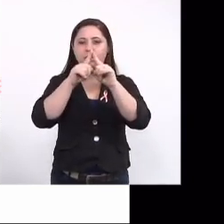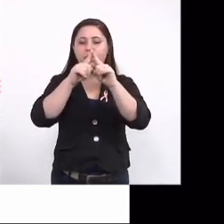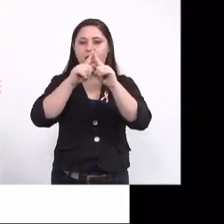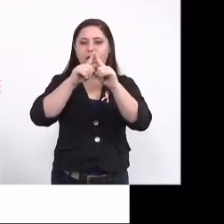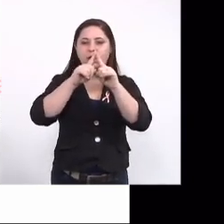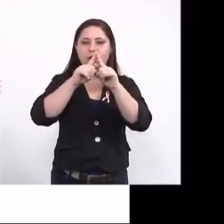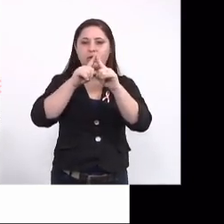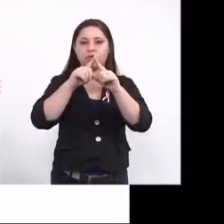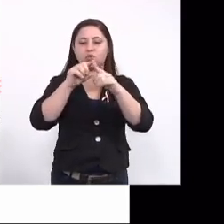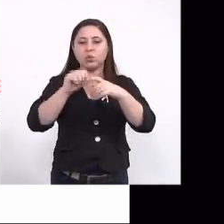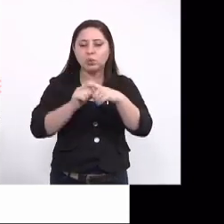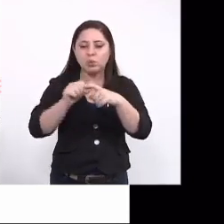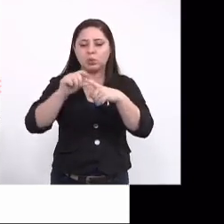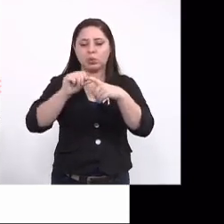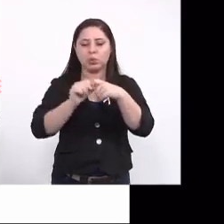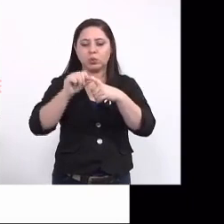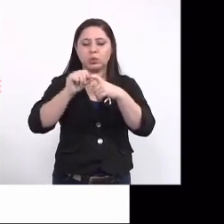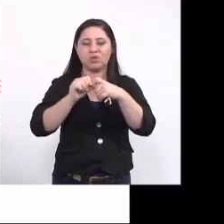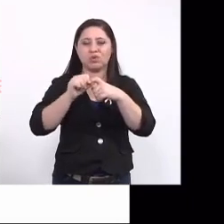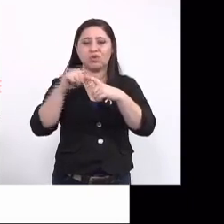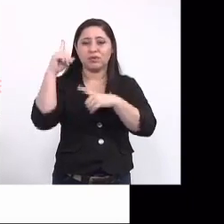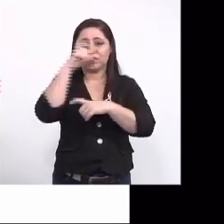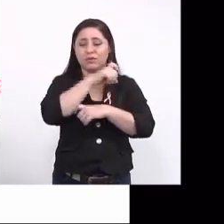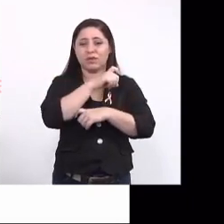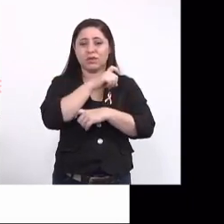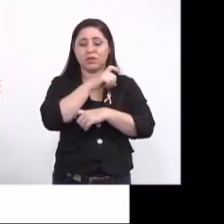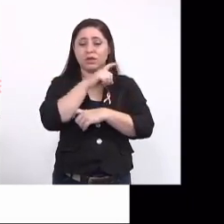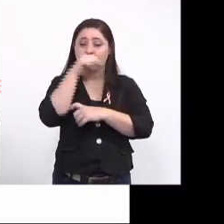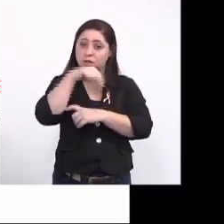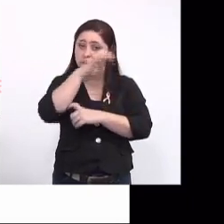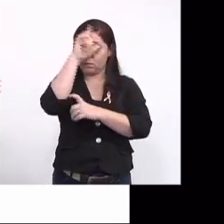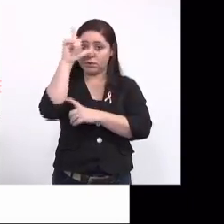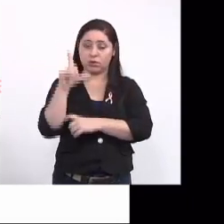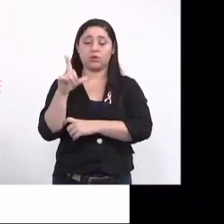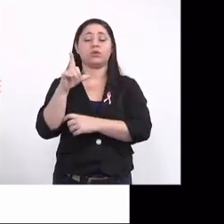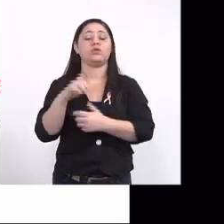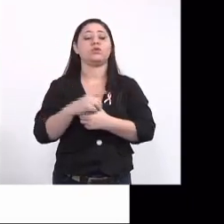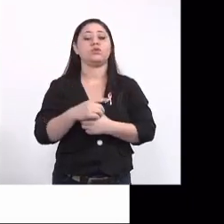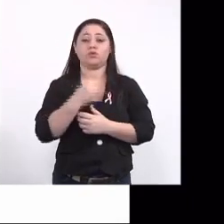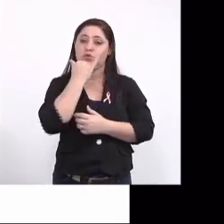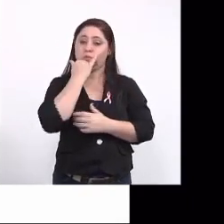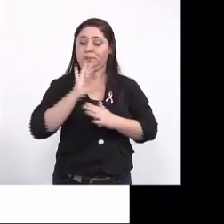principais achados que essas crianças apresentam aqui em Mato Grosso do